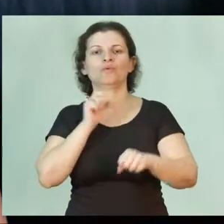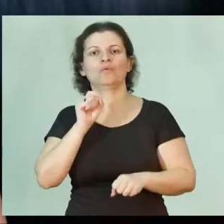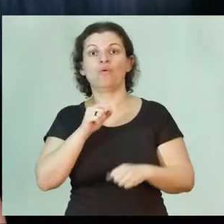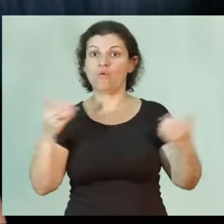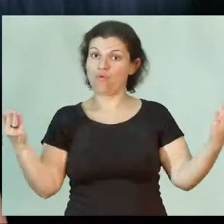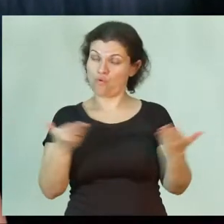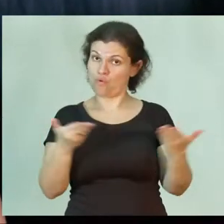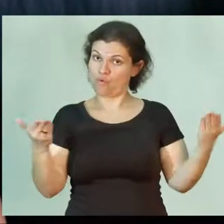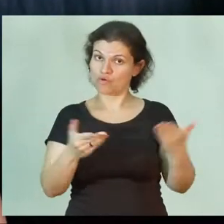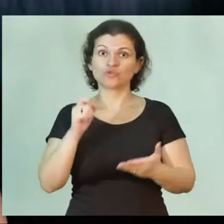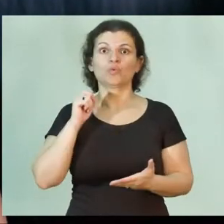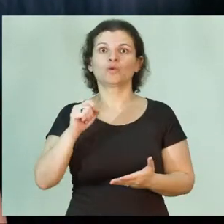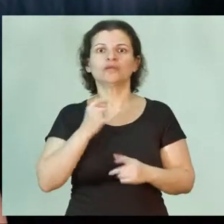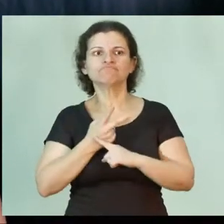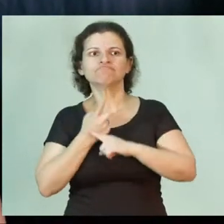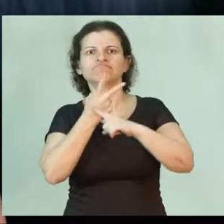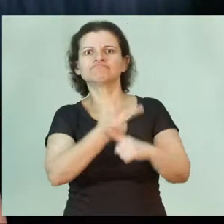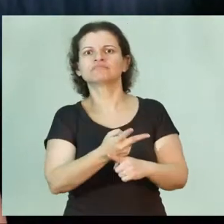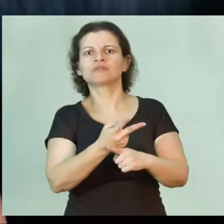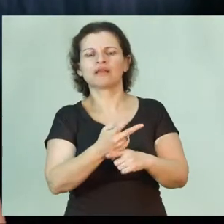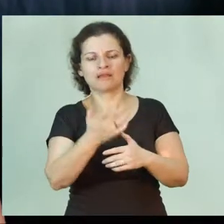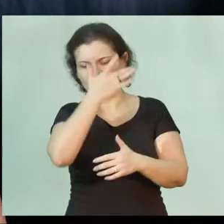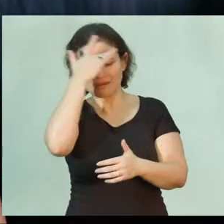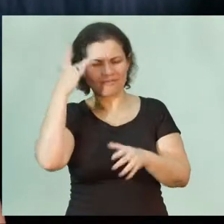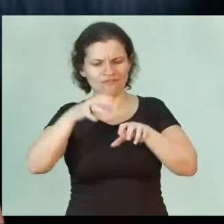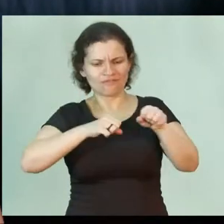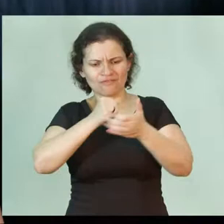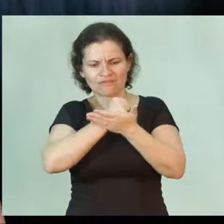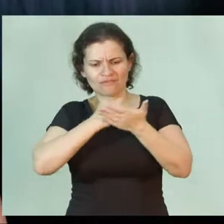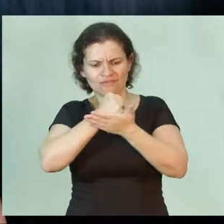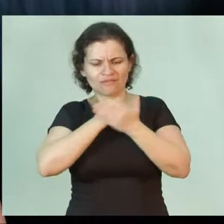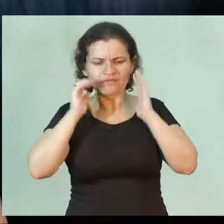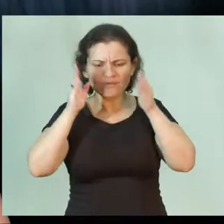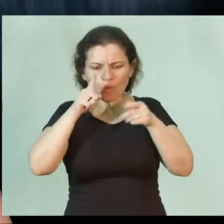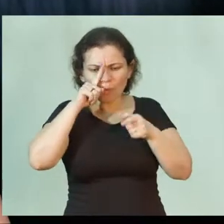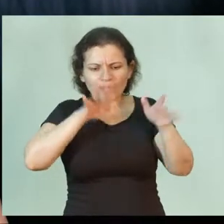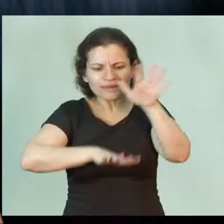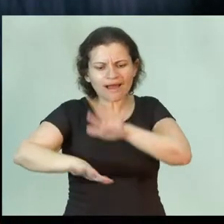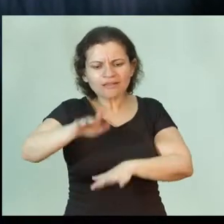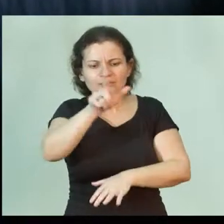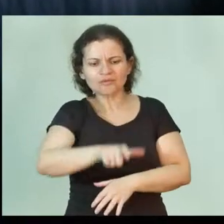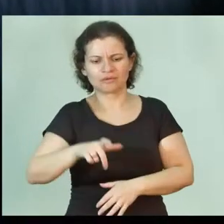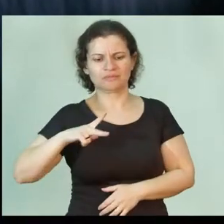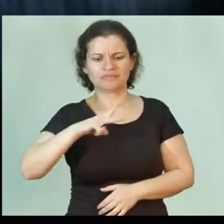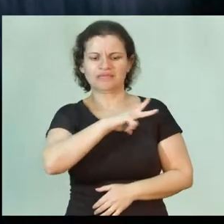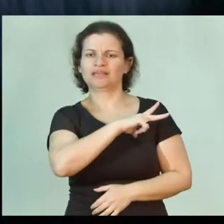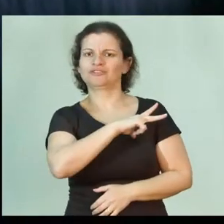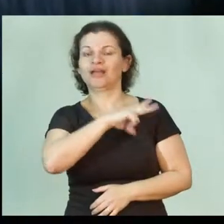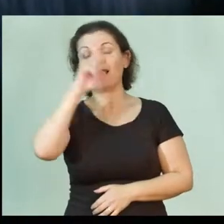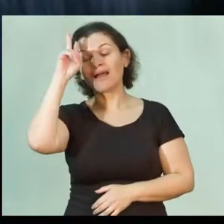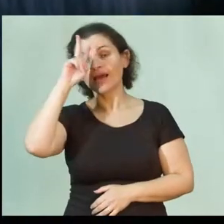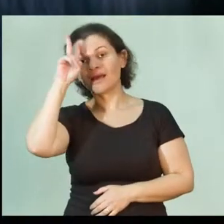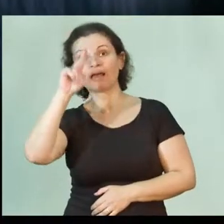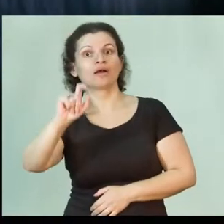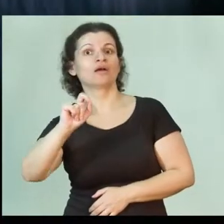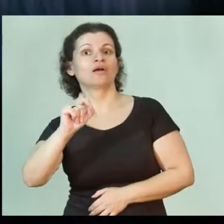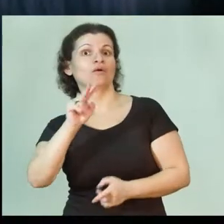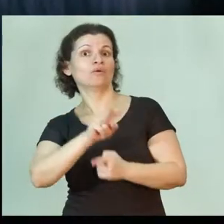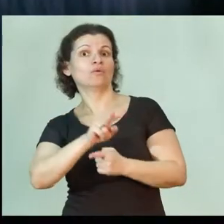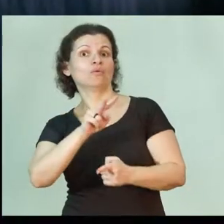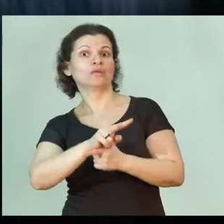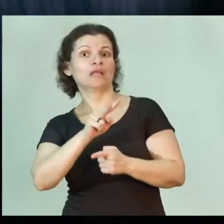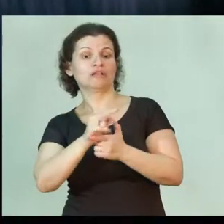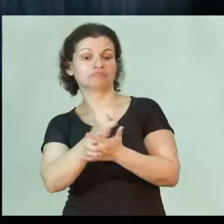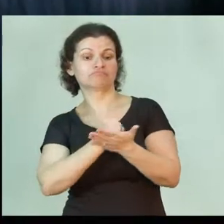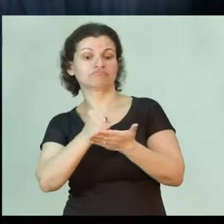nossa formação. Então, hoje, o que se busca é um farmacêutico mais voltado ao cuidado com o paciente. Lembrando que